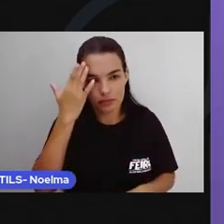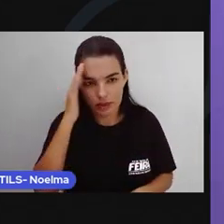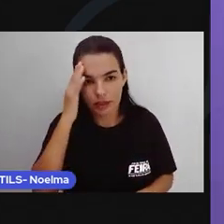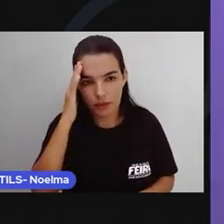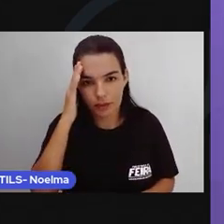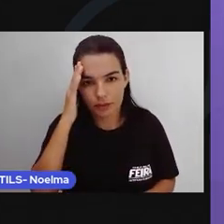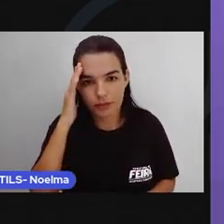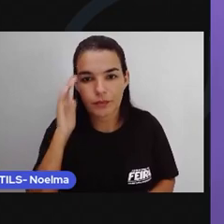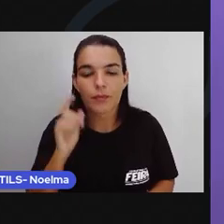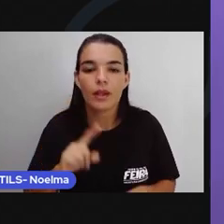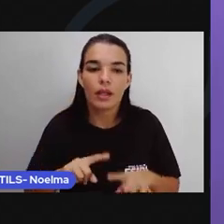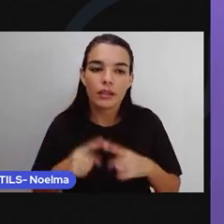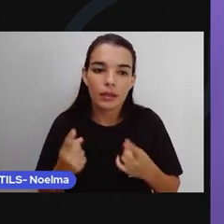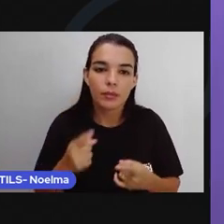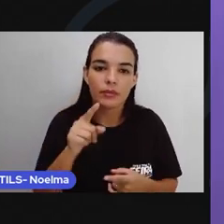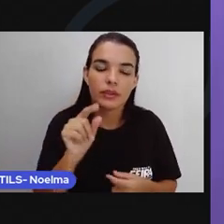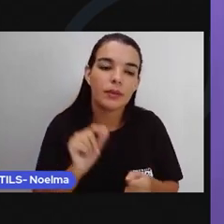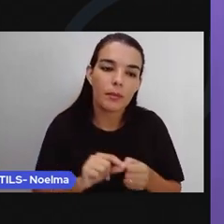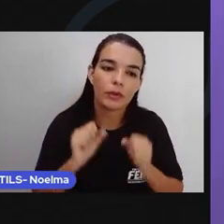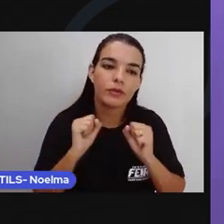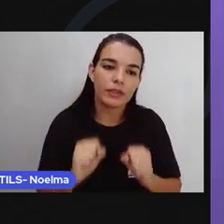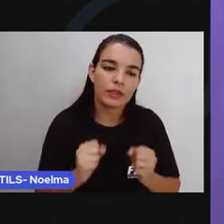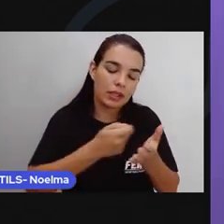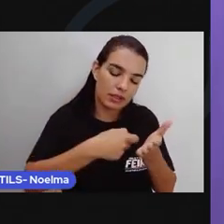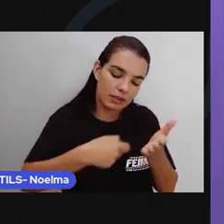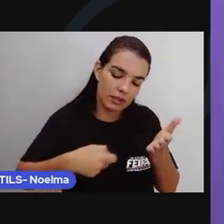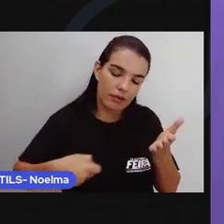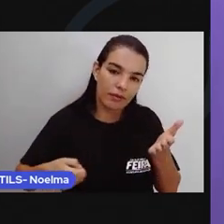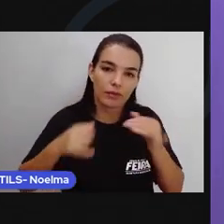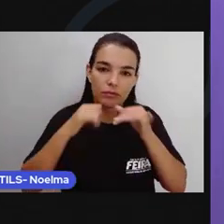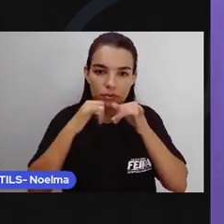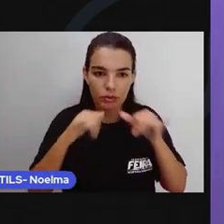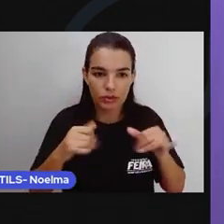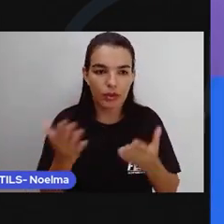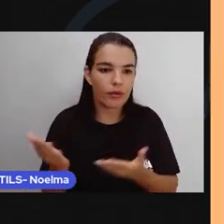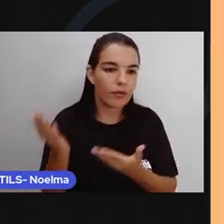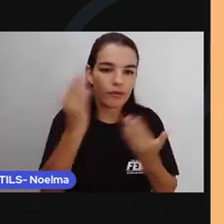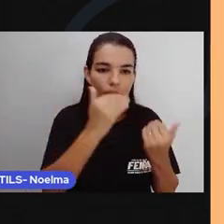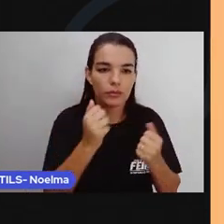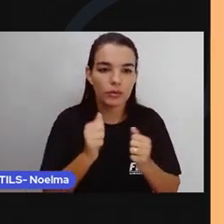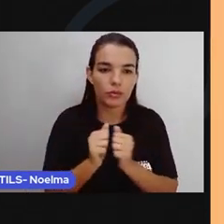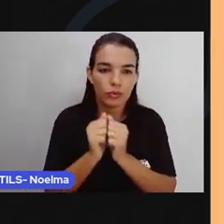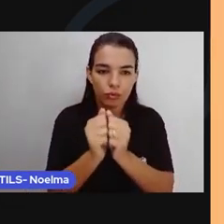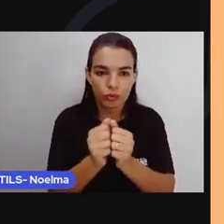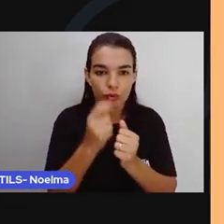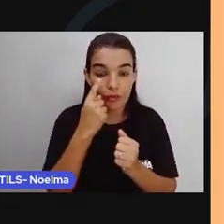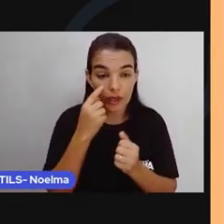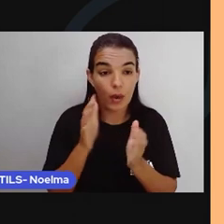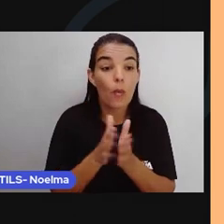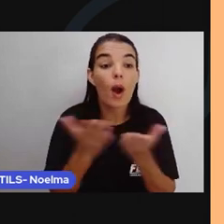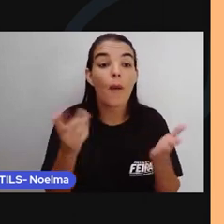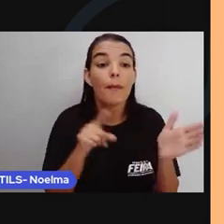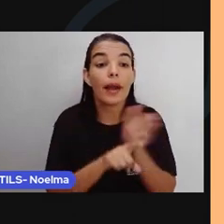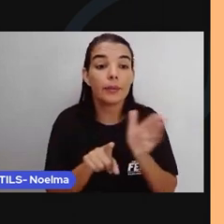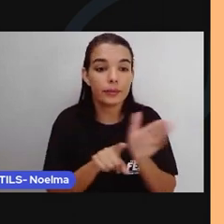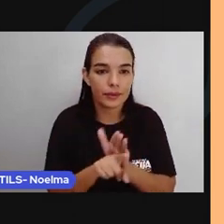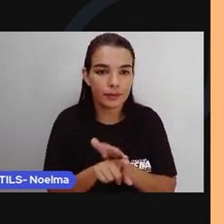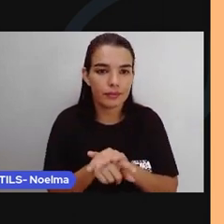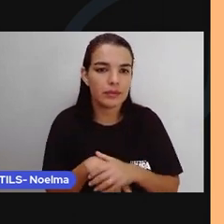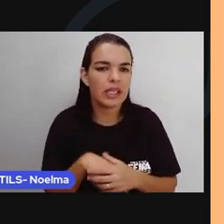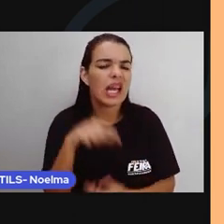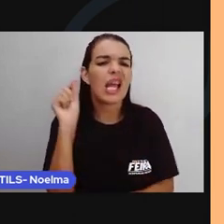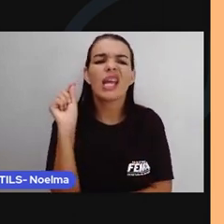videoaula, e depois você vai redigir o texto. Então, acompanha comigo aqui as perguntas, e depois o meu texto. Quem?